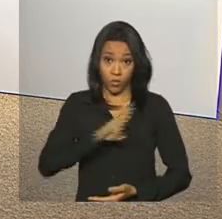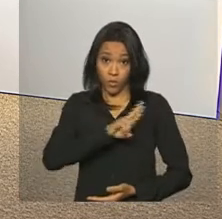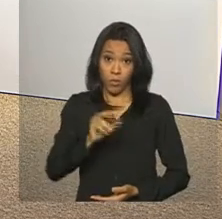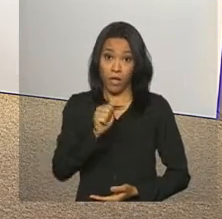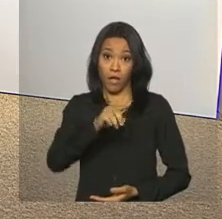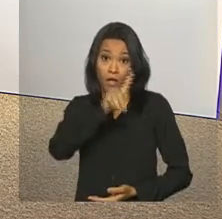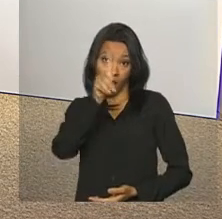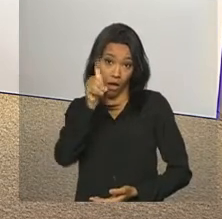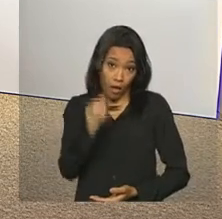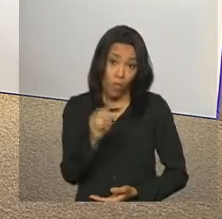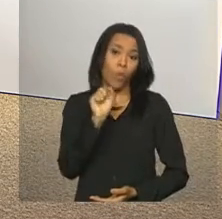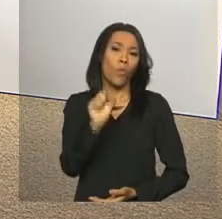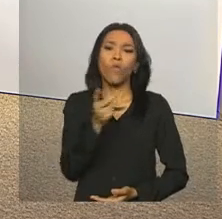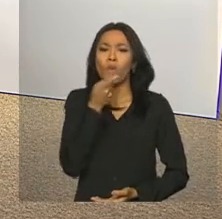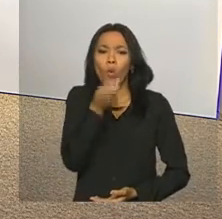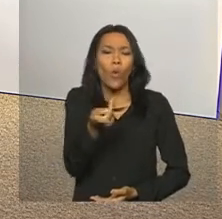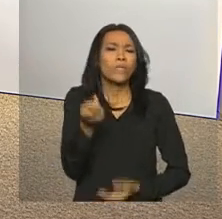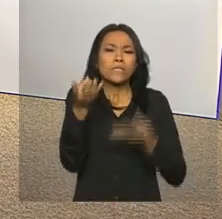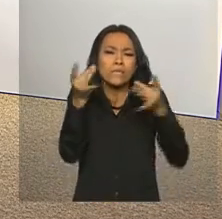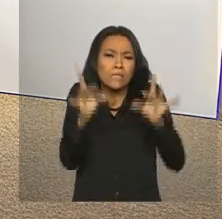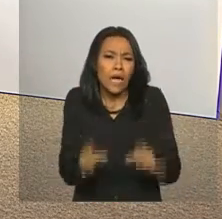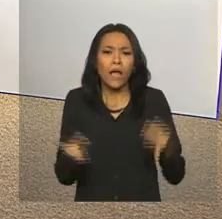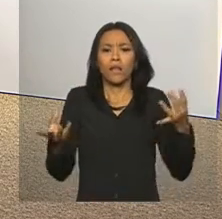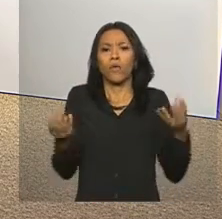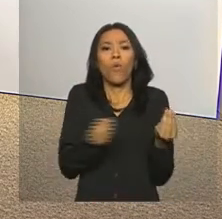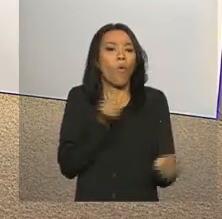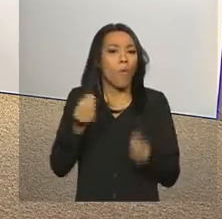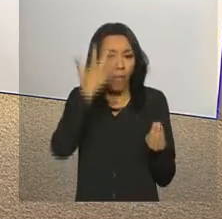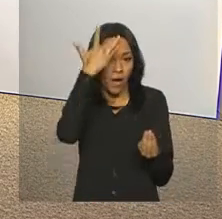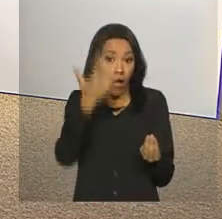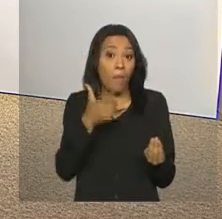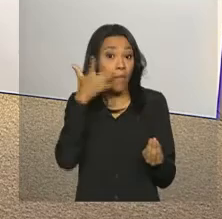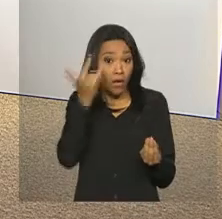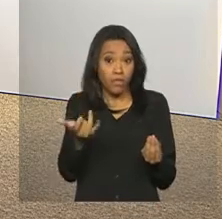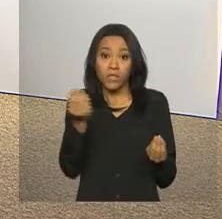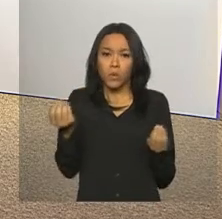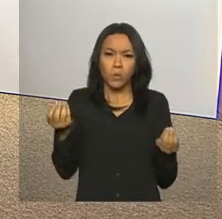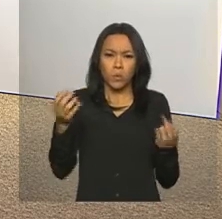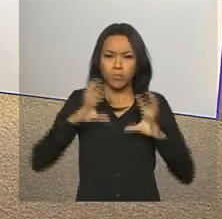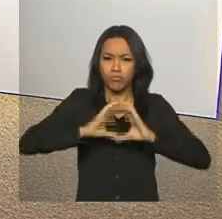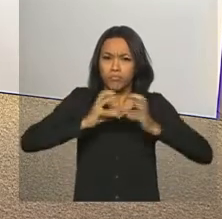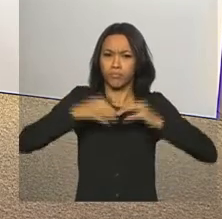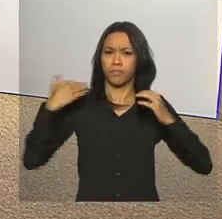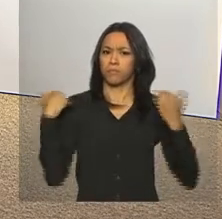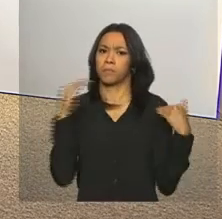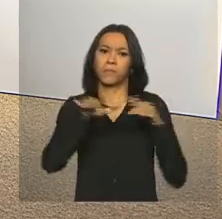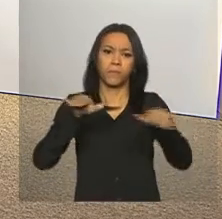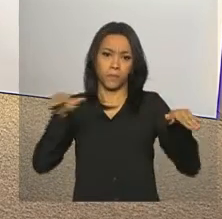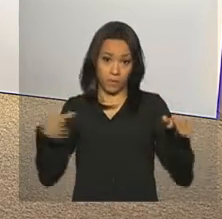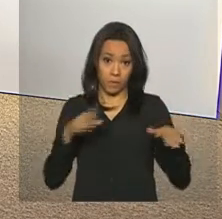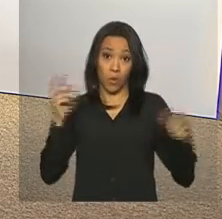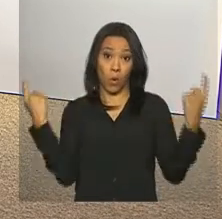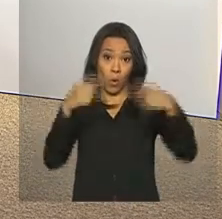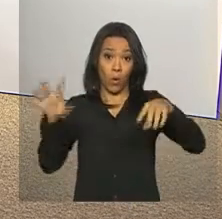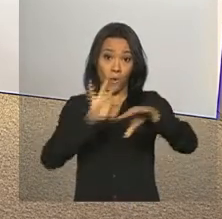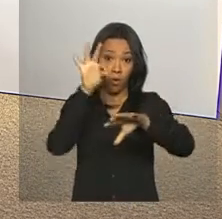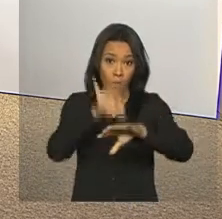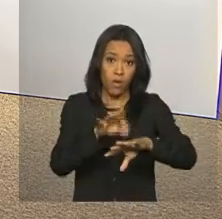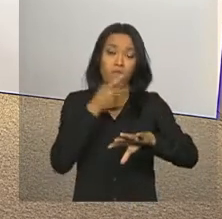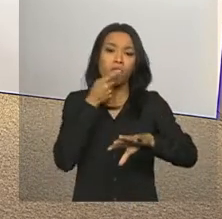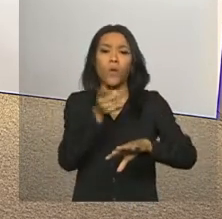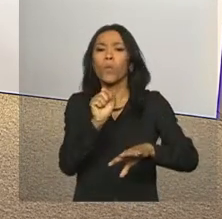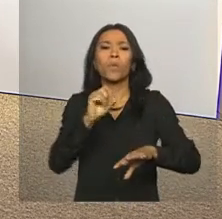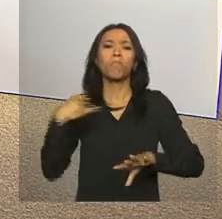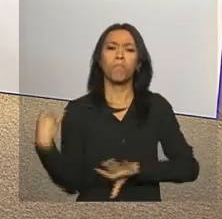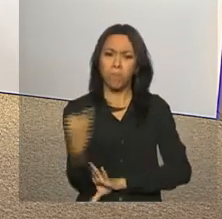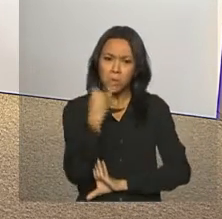Rebelo, anunciou ontem os detalhes do Dia de Mobilização Nacional para o combate ao mosquito Aedes aegypti. E destacou a importância